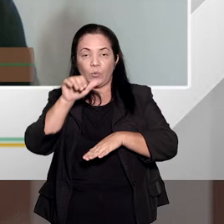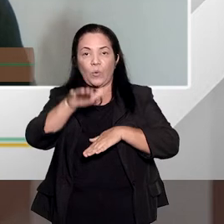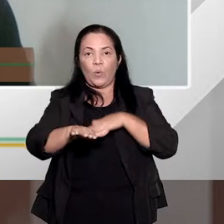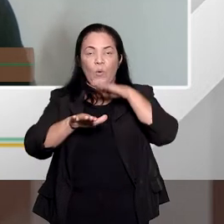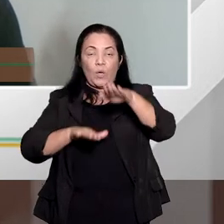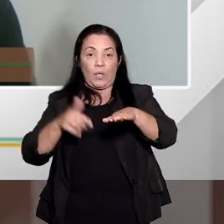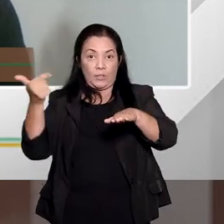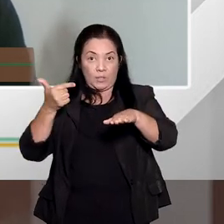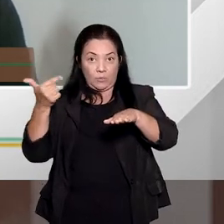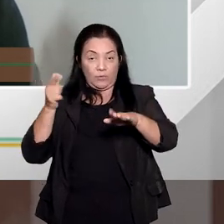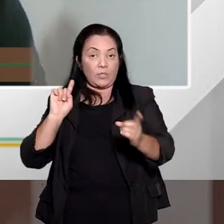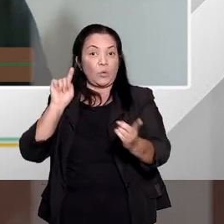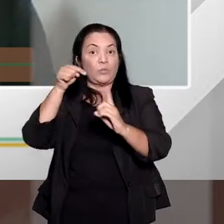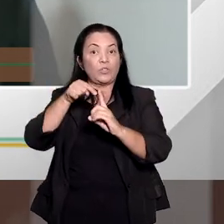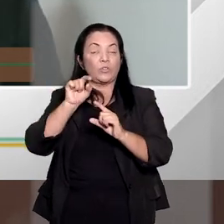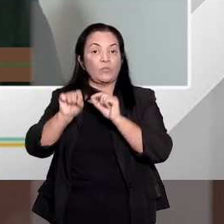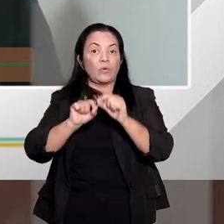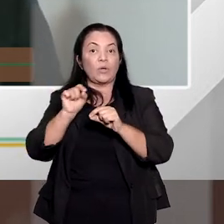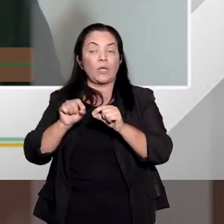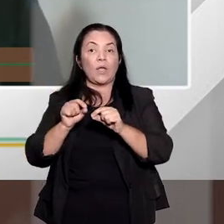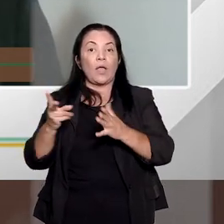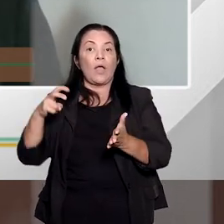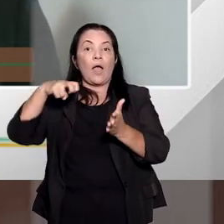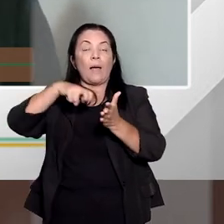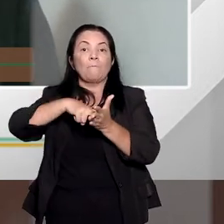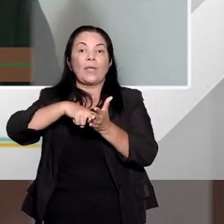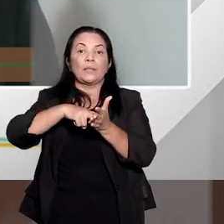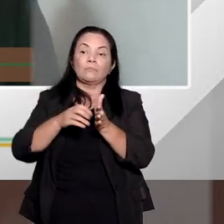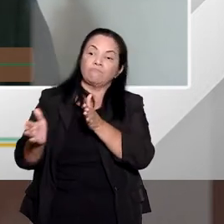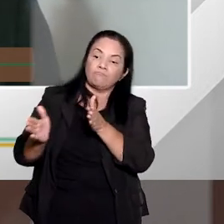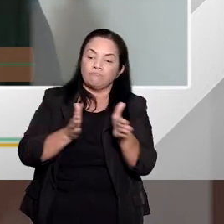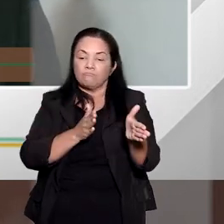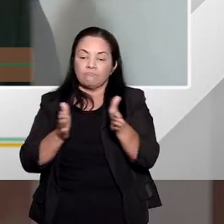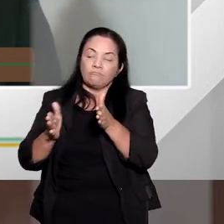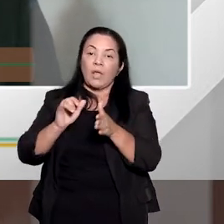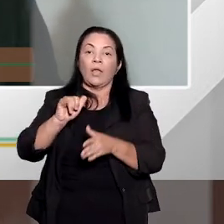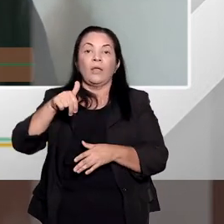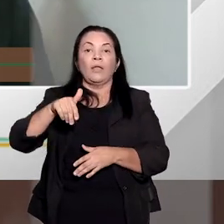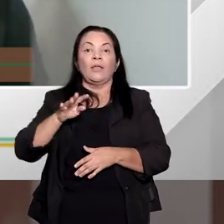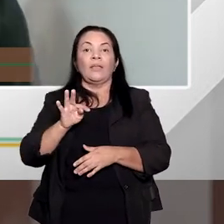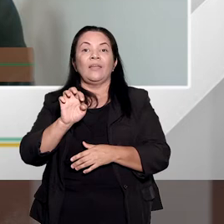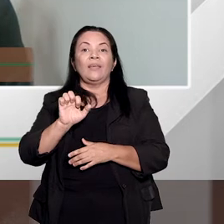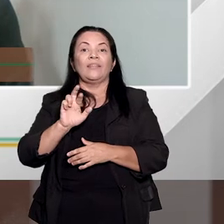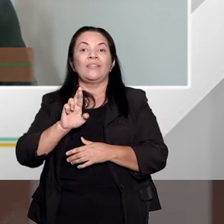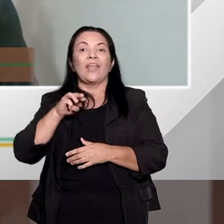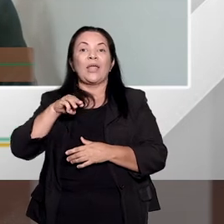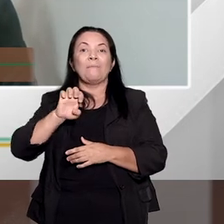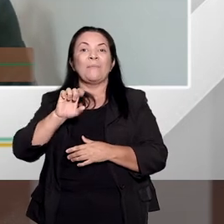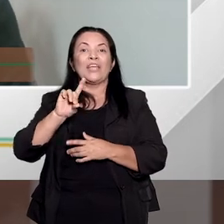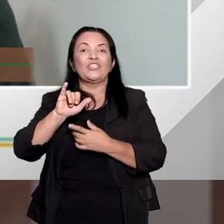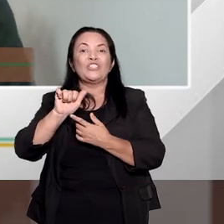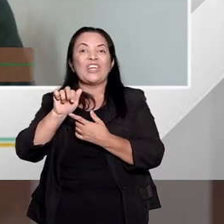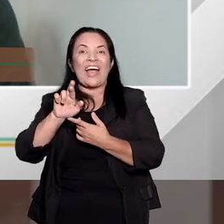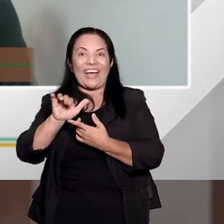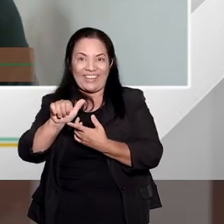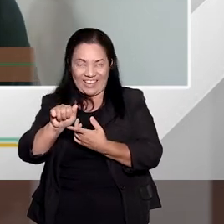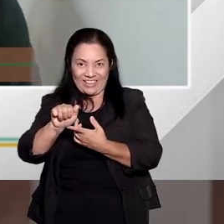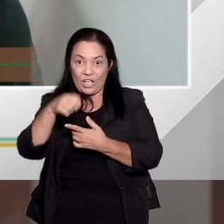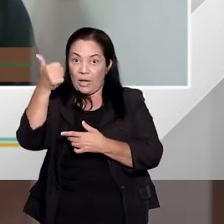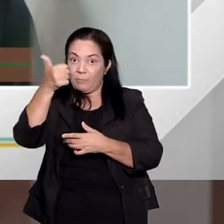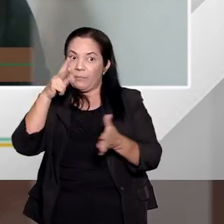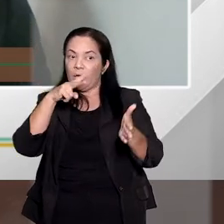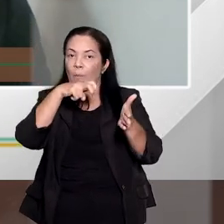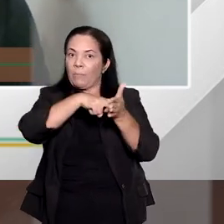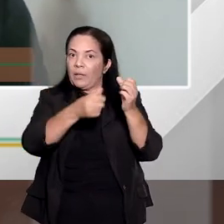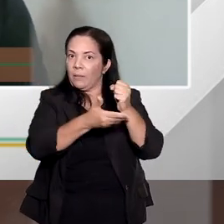qual que é o objetivo? É você fixar a pena intermediária, então já foi fixada a pena base, o magistrado já olhou lá para as